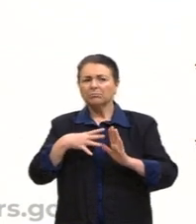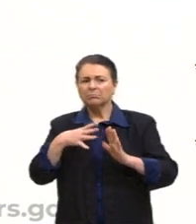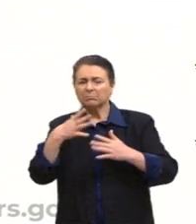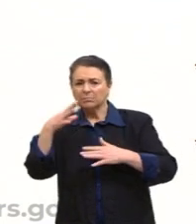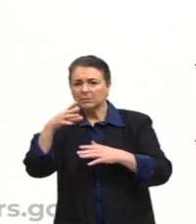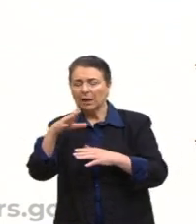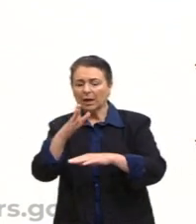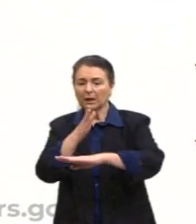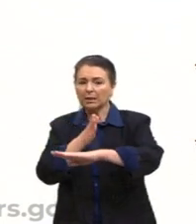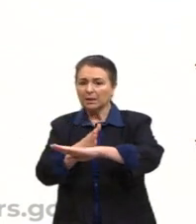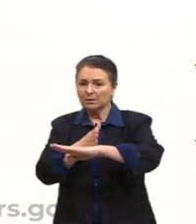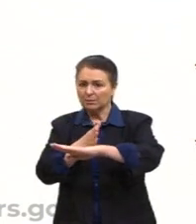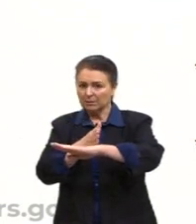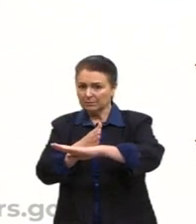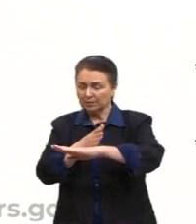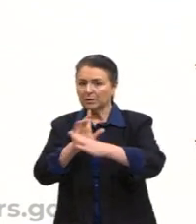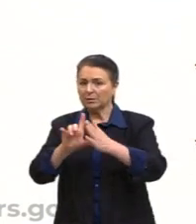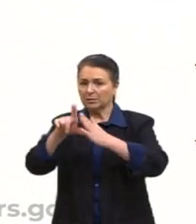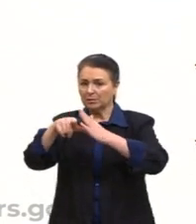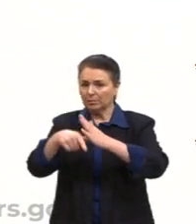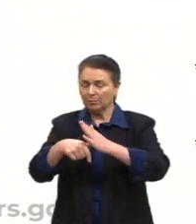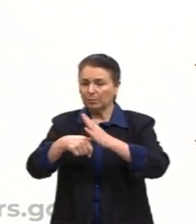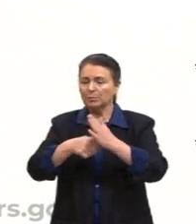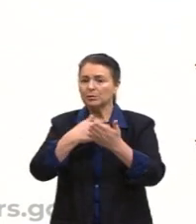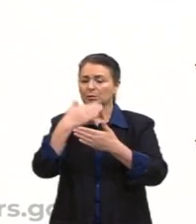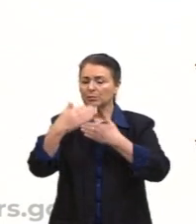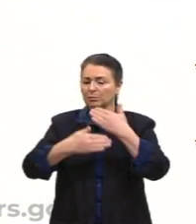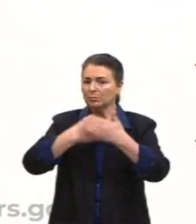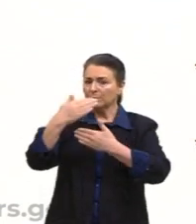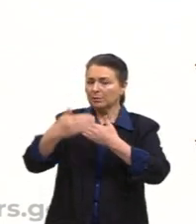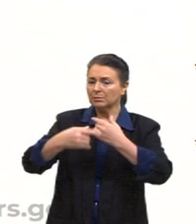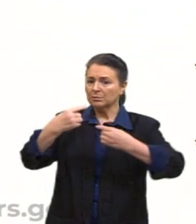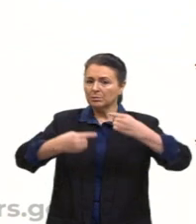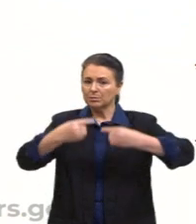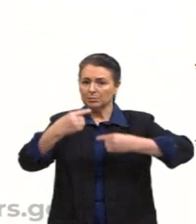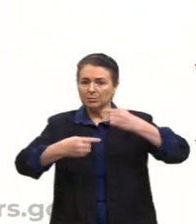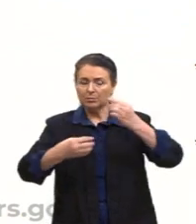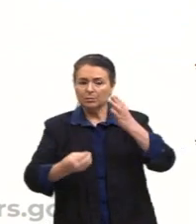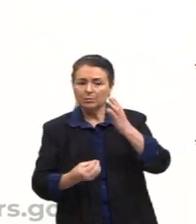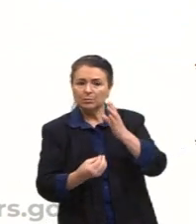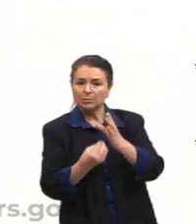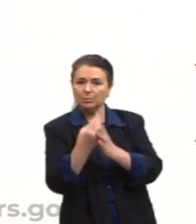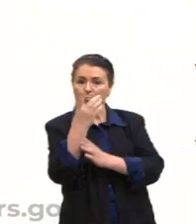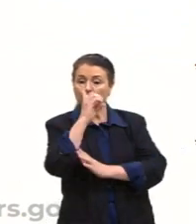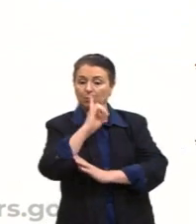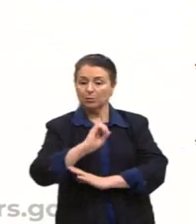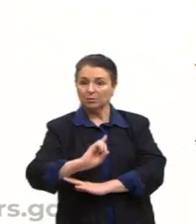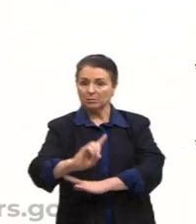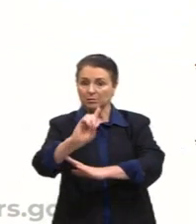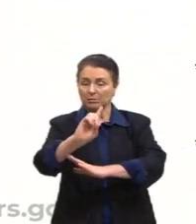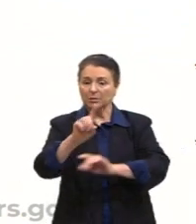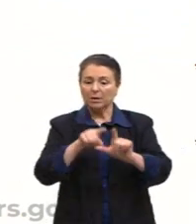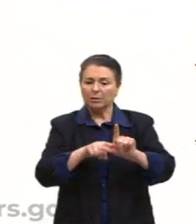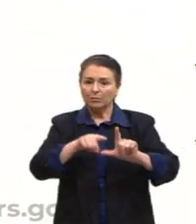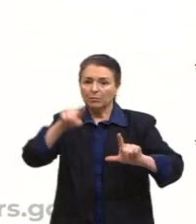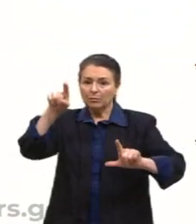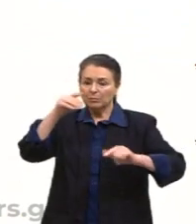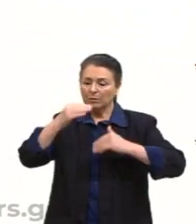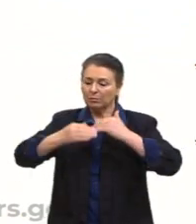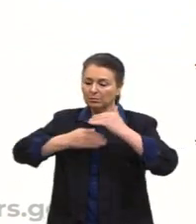Média, né? Porque aí desencadeia essa discussão entre o criacionismo e o darwinismo, essa evolução das espécies.